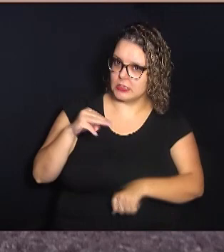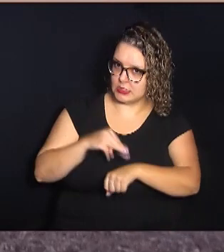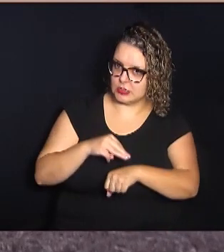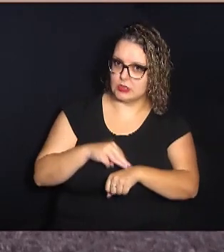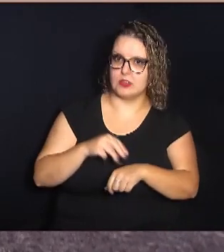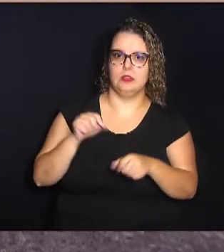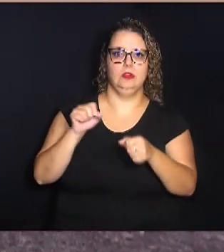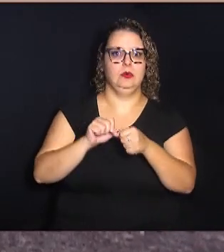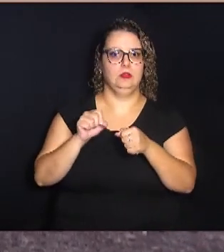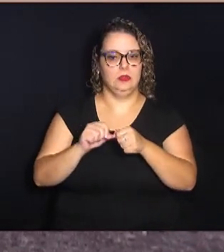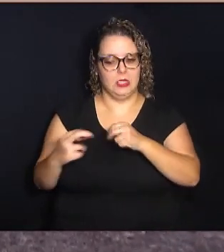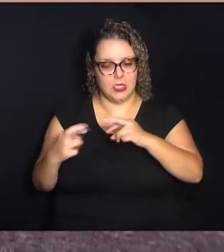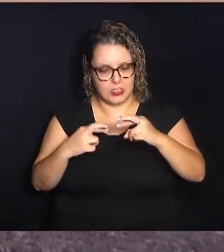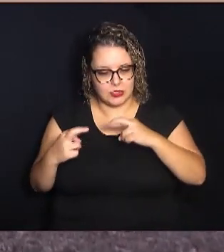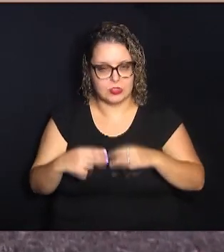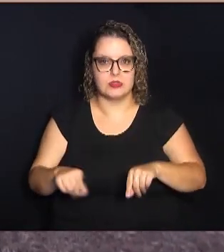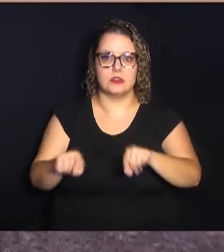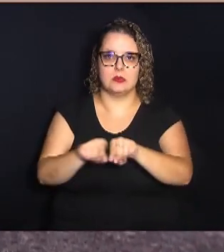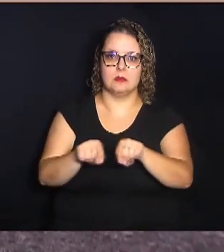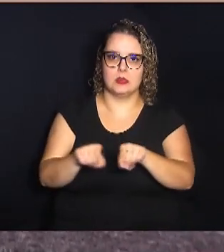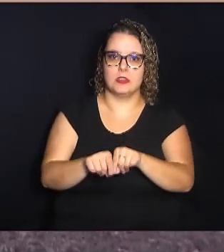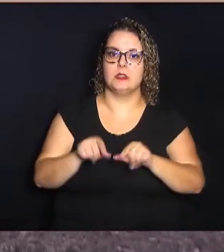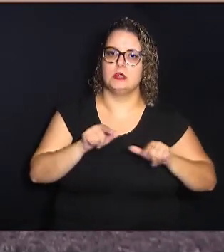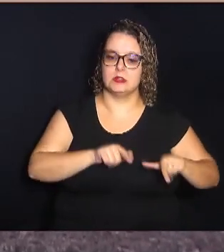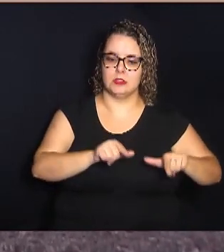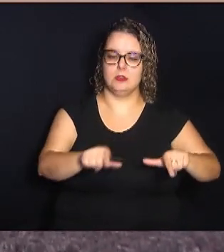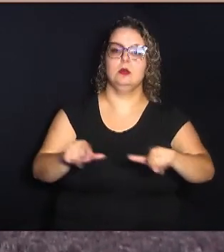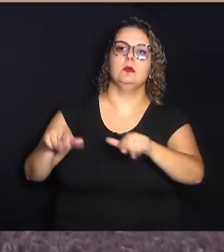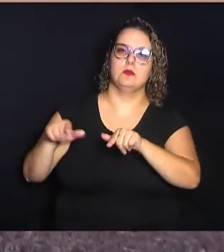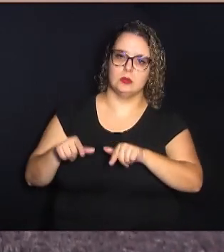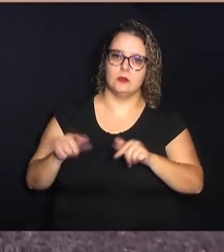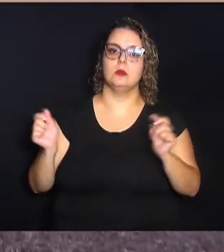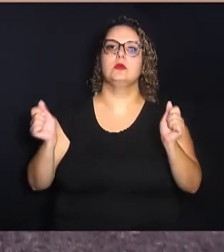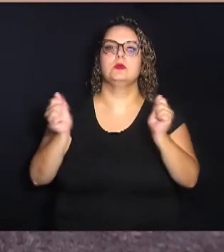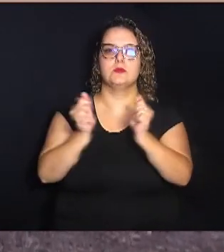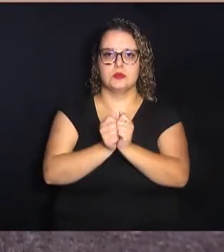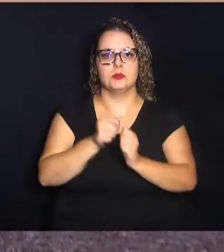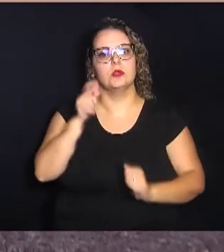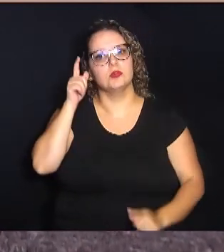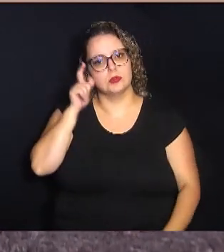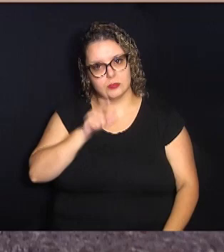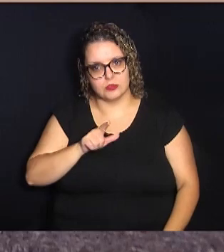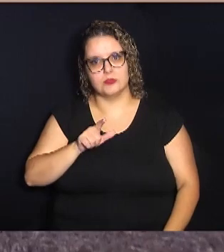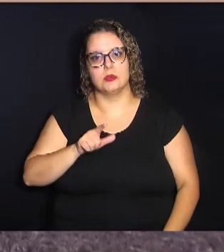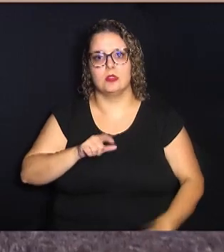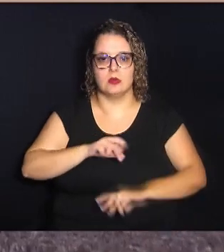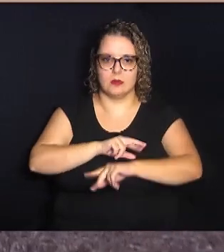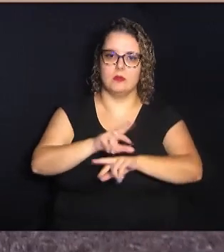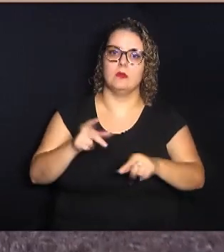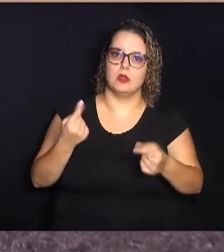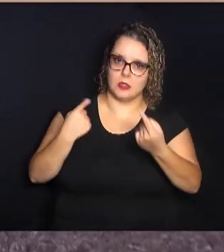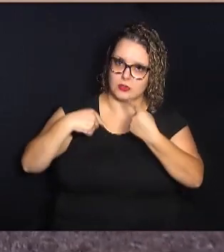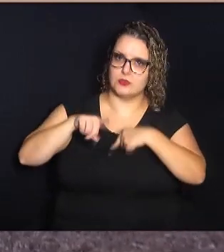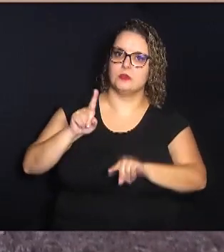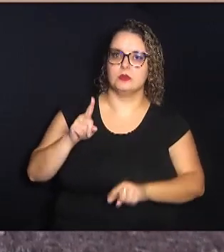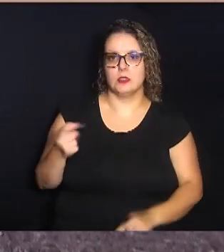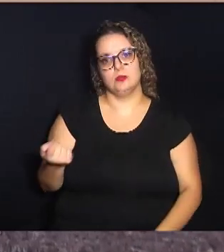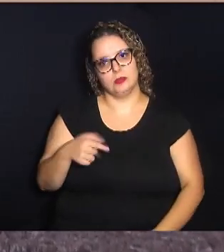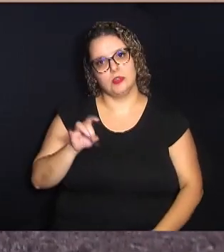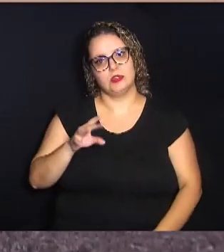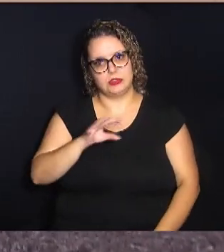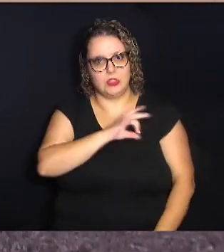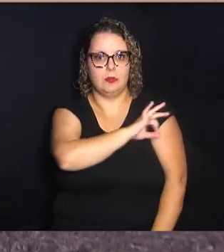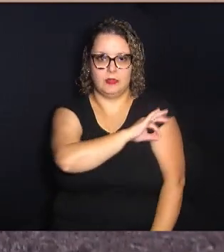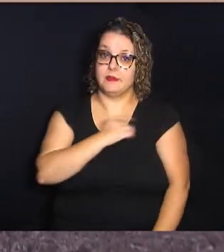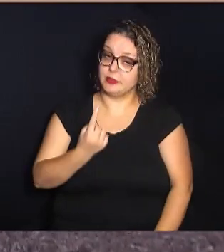façam a inspeção também nesses locais, porque juntos a gente consegue muito mais sucesso do que só a prefeitura